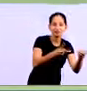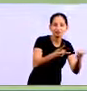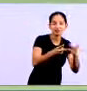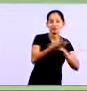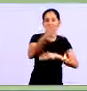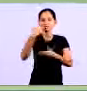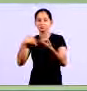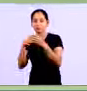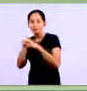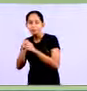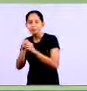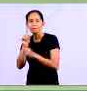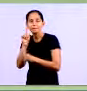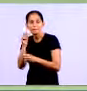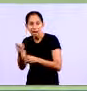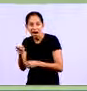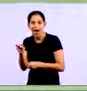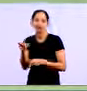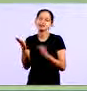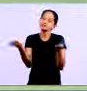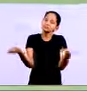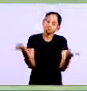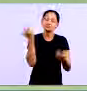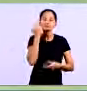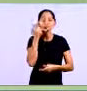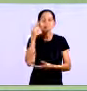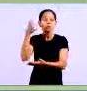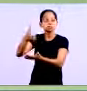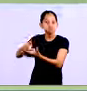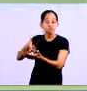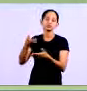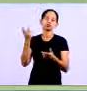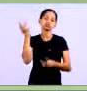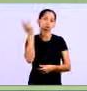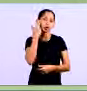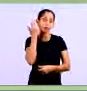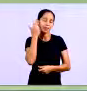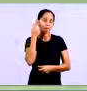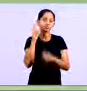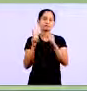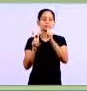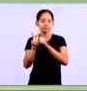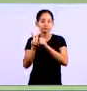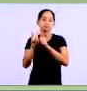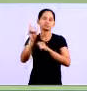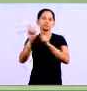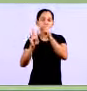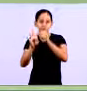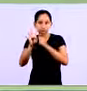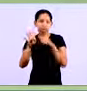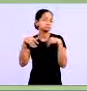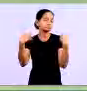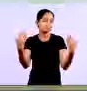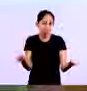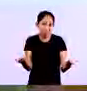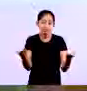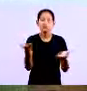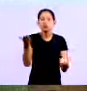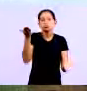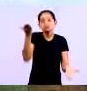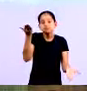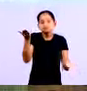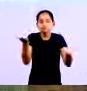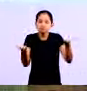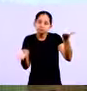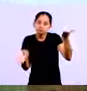ele se torna parte do meu capital de giro, logo depois eu retiro e pago as prestações daquilo que eu comprei. Então, é muito importante que essa relação seja equilibrada.